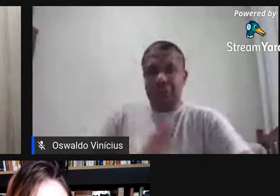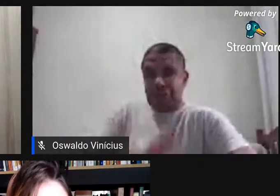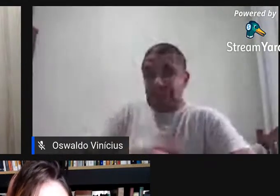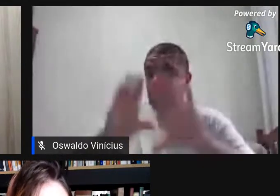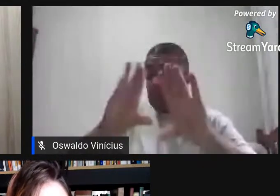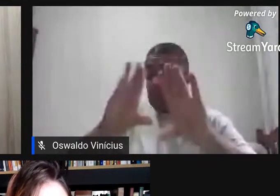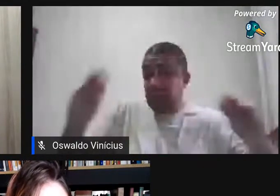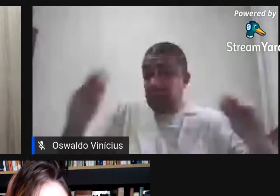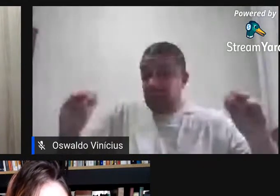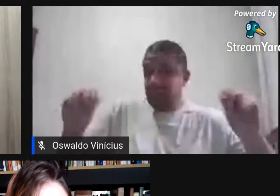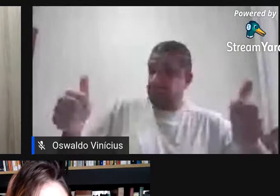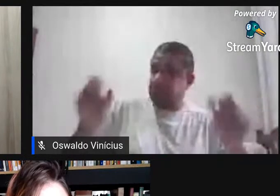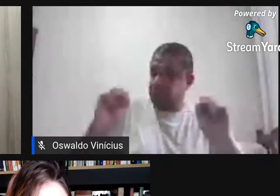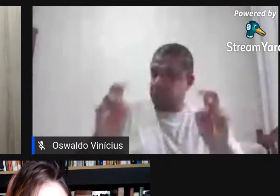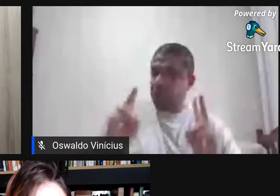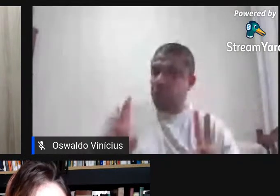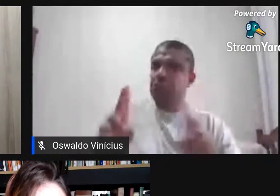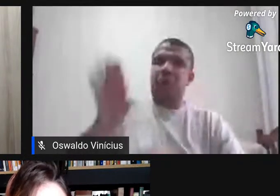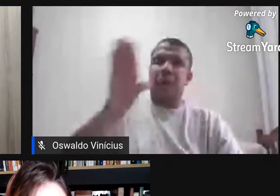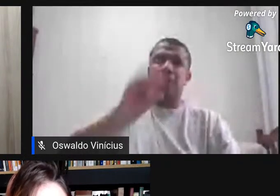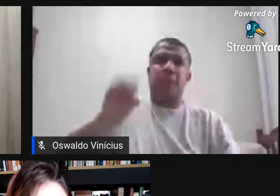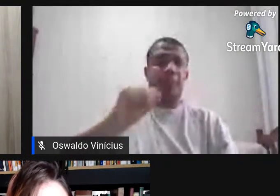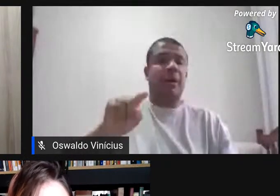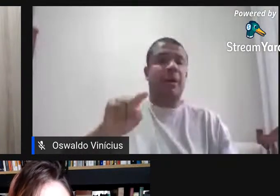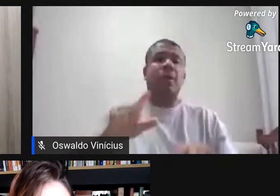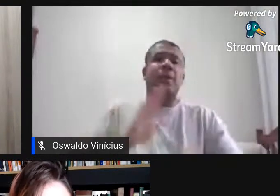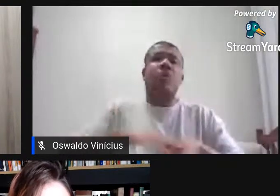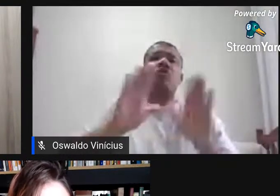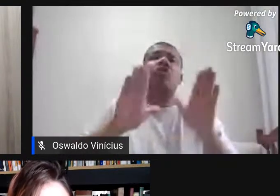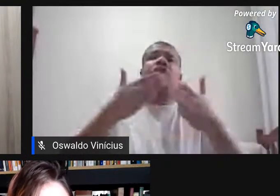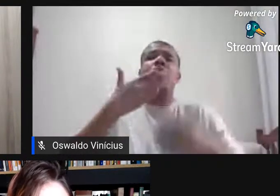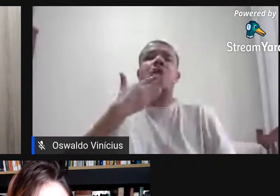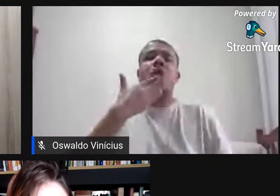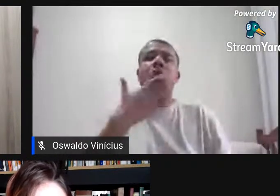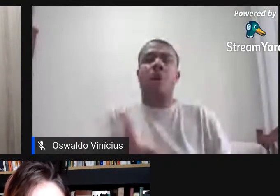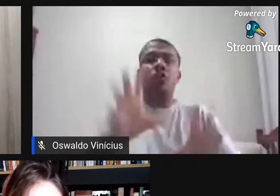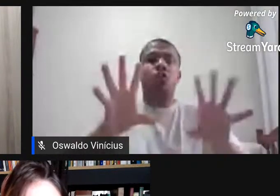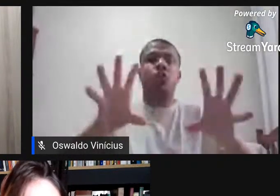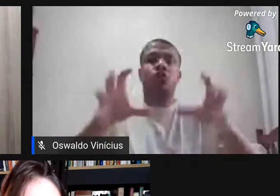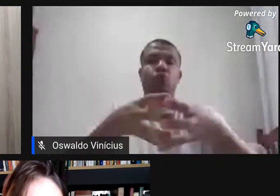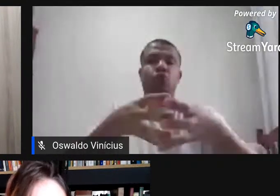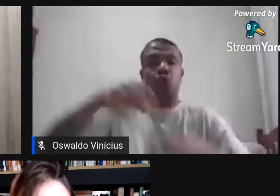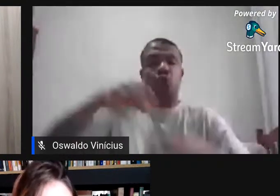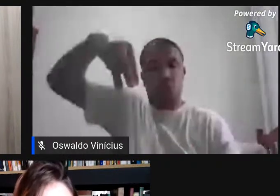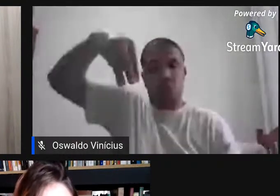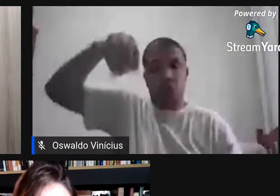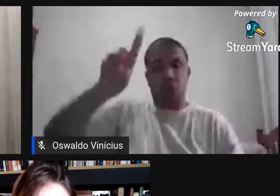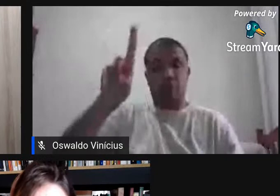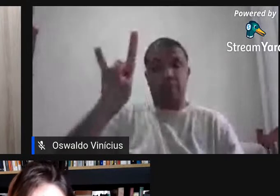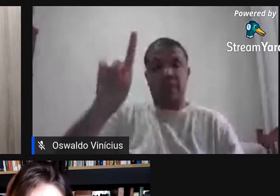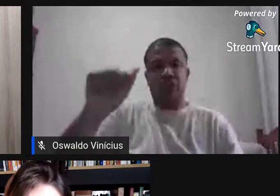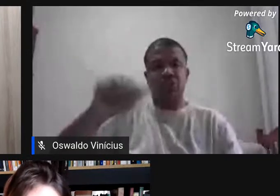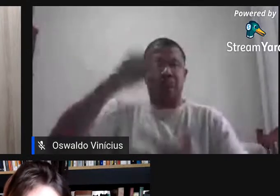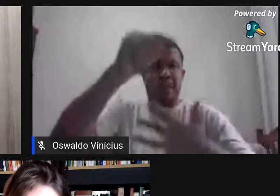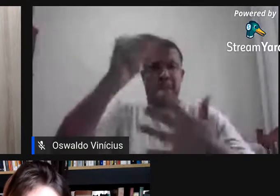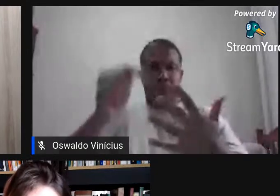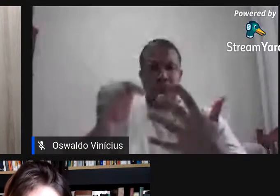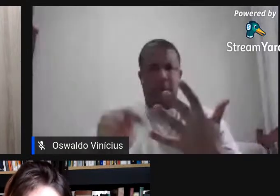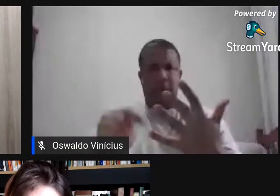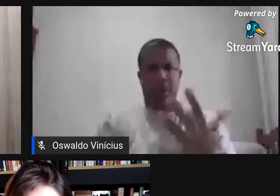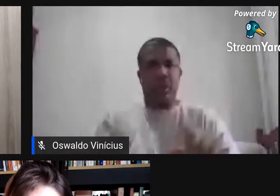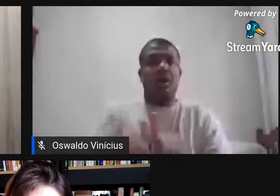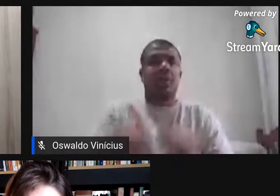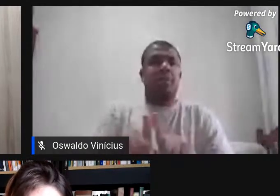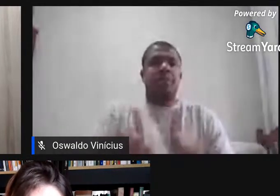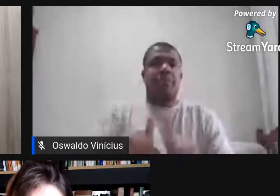ainda, então acho que dá para a gente falar um pouquinho mais da atuação, né, do grupo intermídia. A gente já falou das traduções, publicações, e o evento,